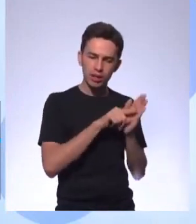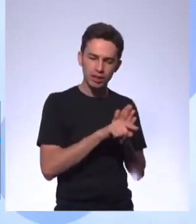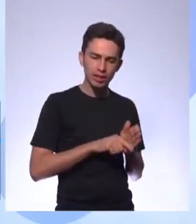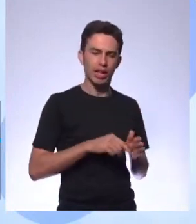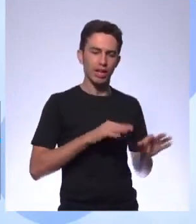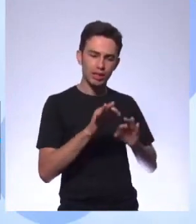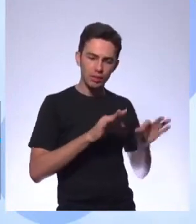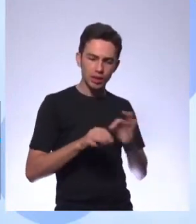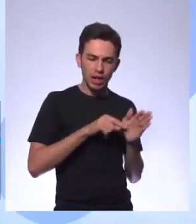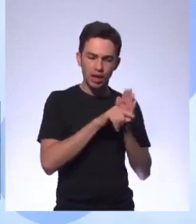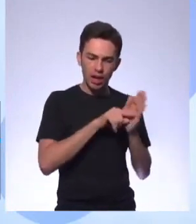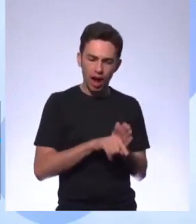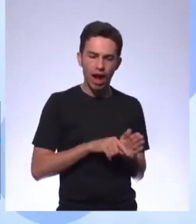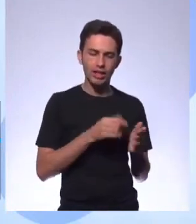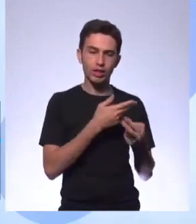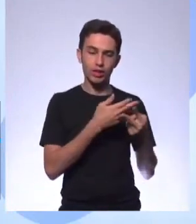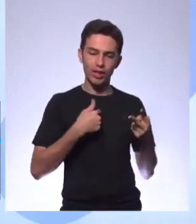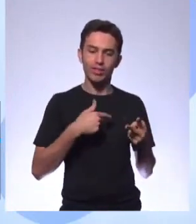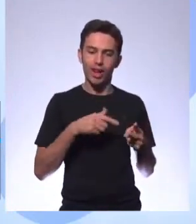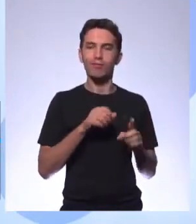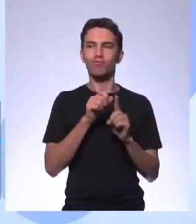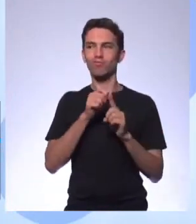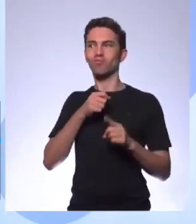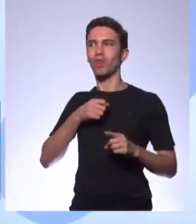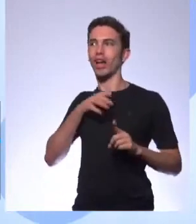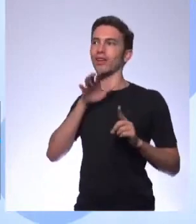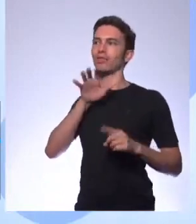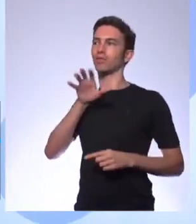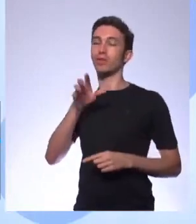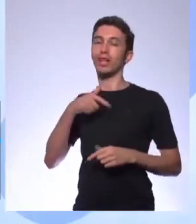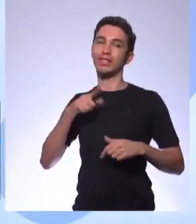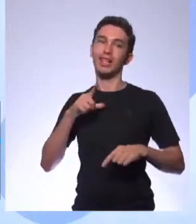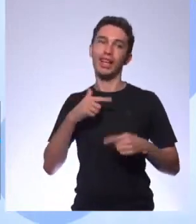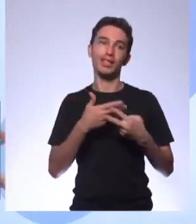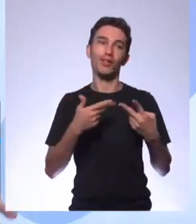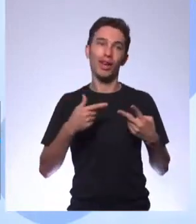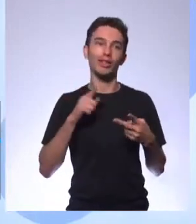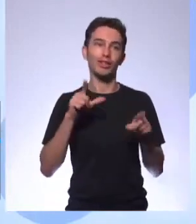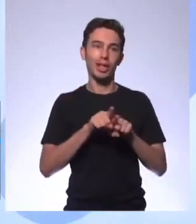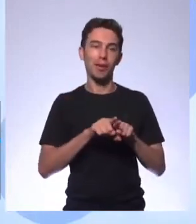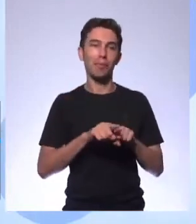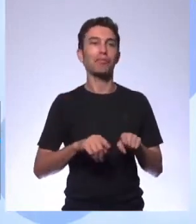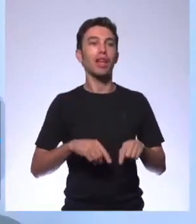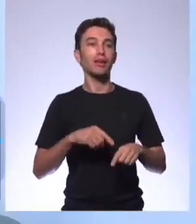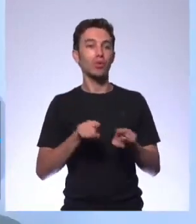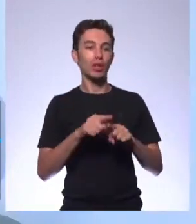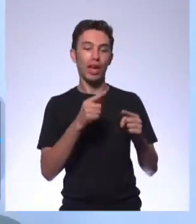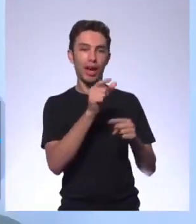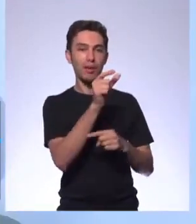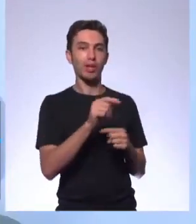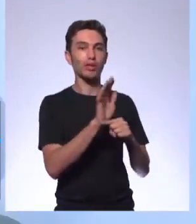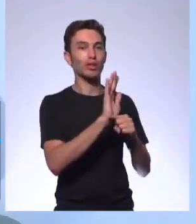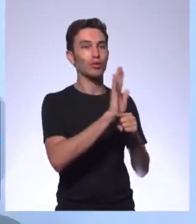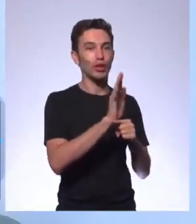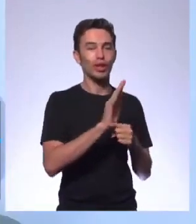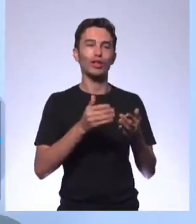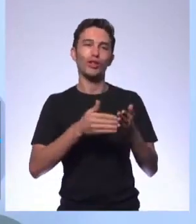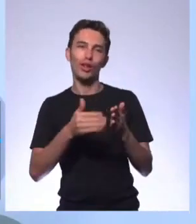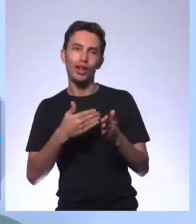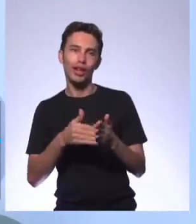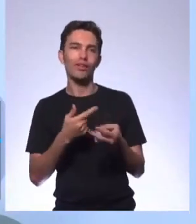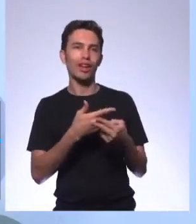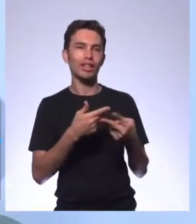bem trabalhado, muito bem desenvolvido. Um filme, um livro, um projeto artístico, uma obra de arte, né? É, se for falar sobre filme, tem que conhecer aí,